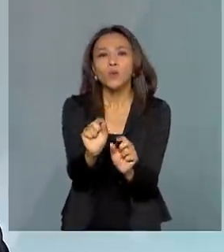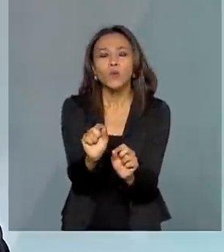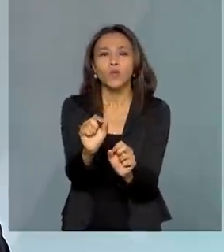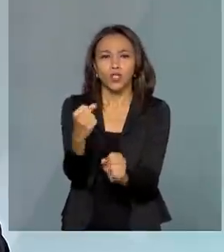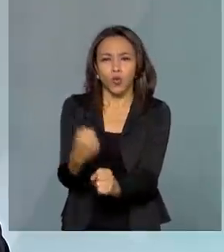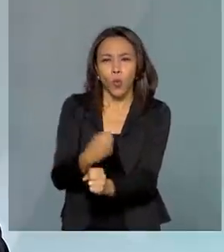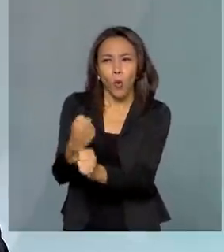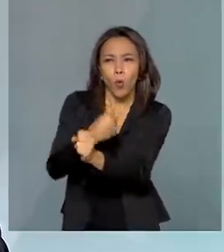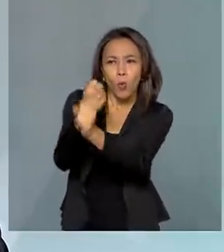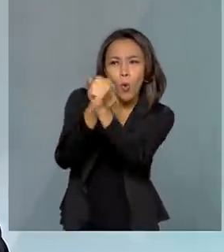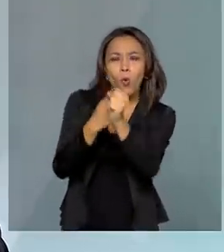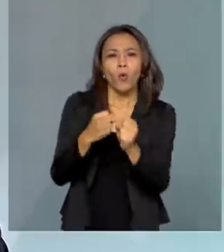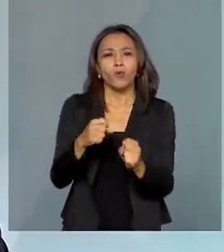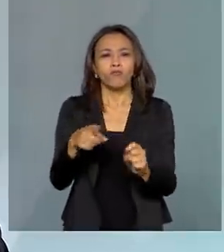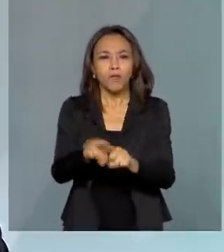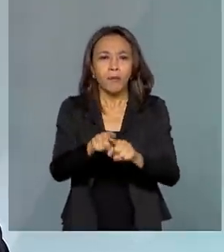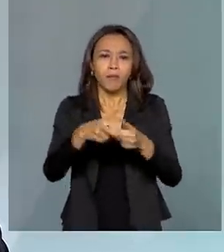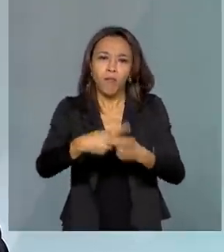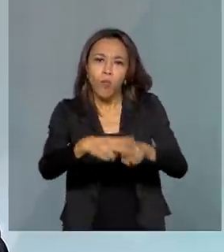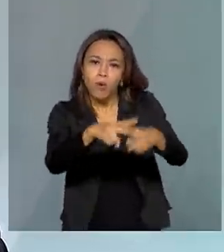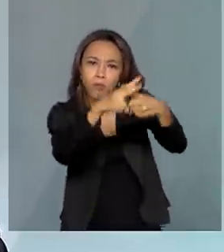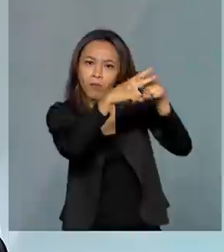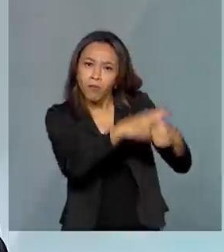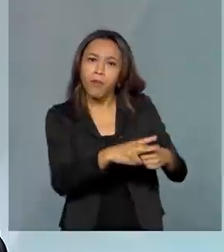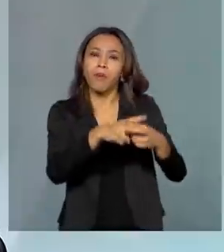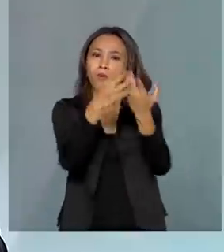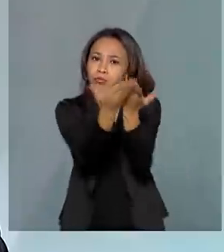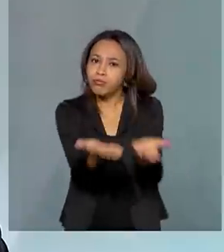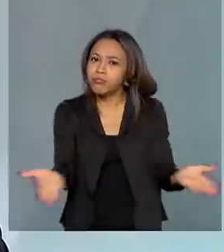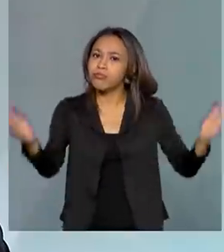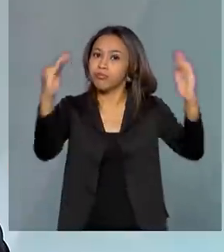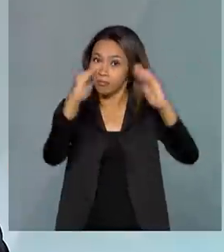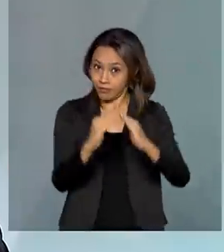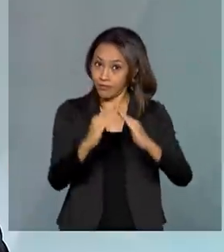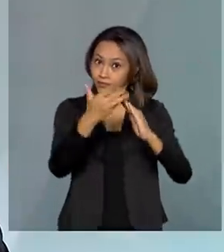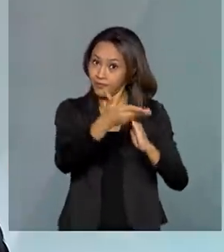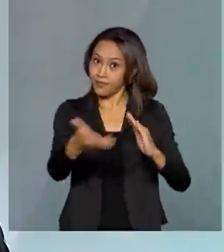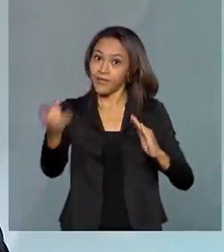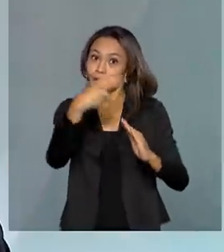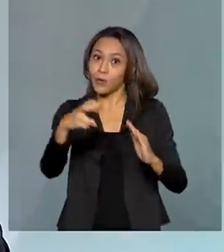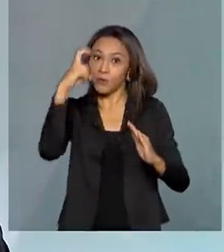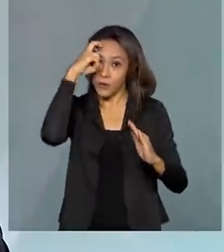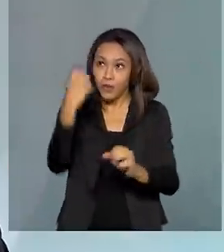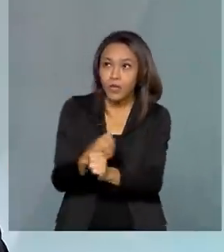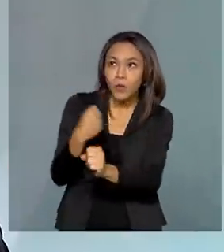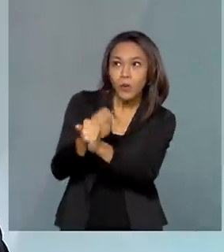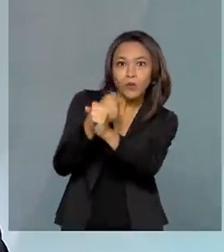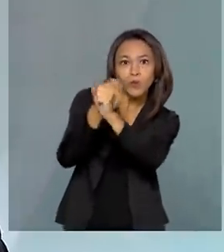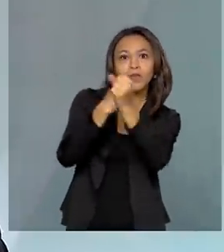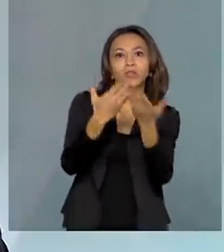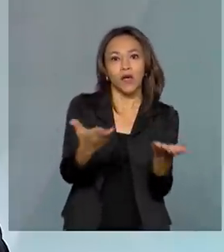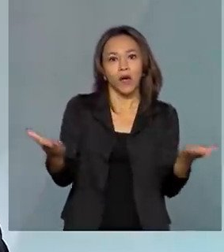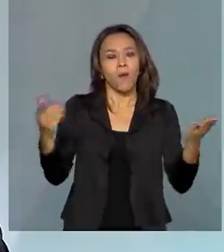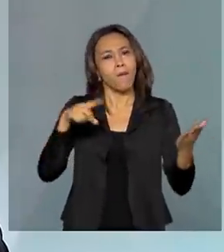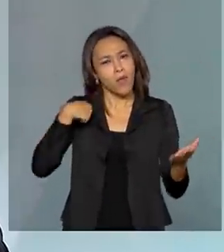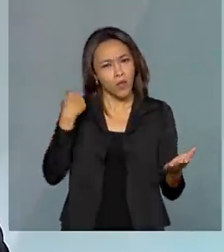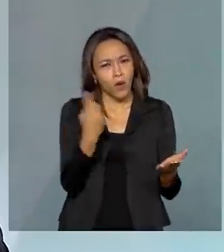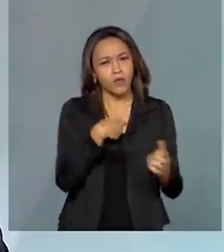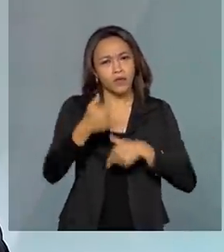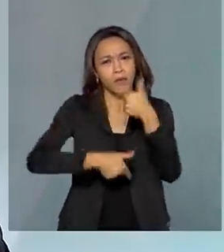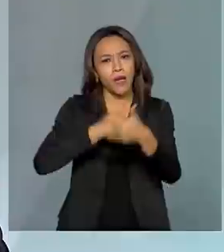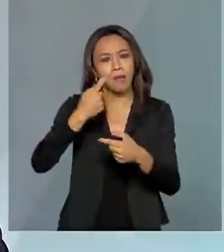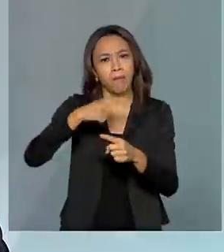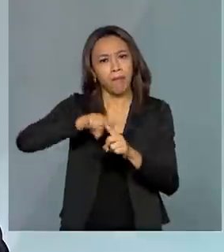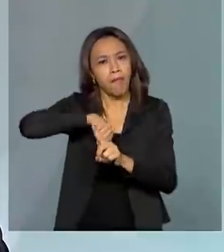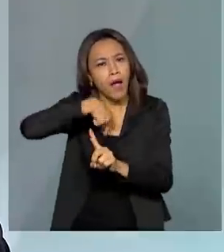e restauro do patrimônio cultural, material, o patrimônio edificado. A gente trabalha cada vez mais com